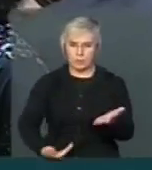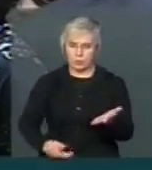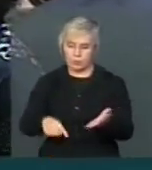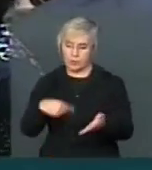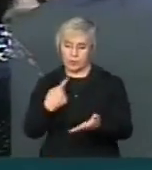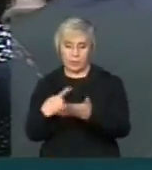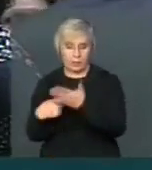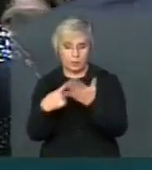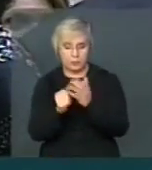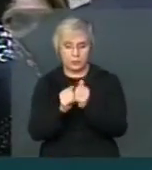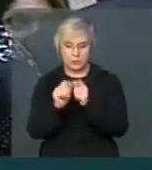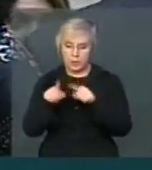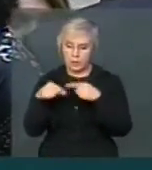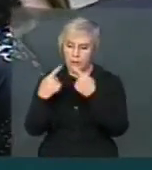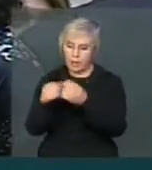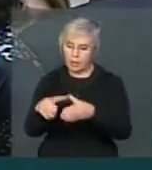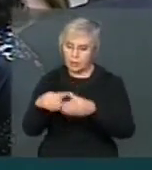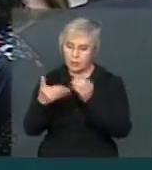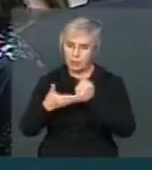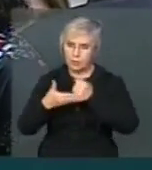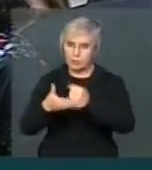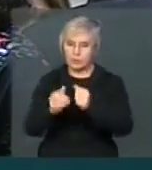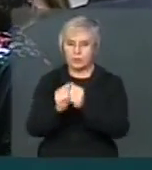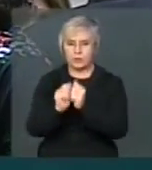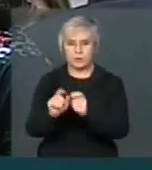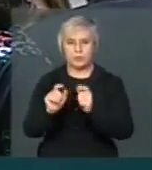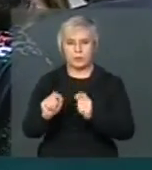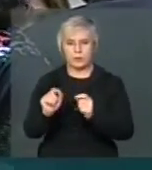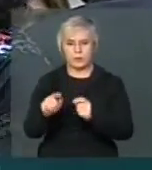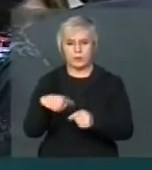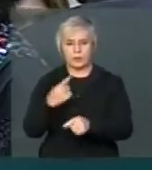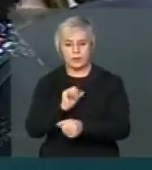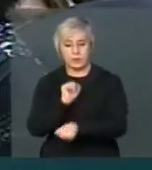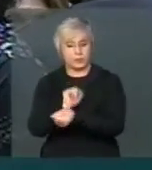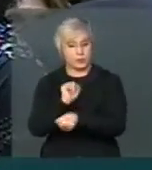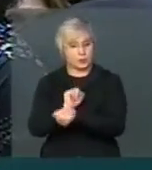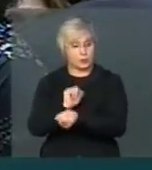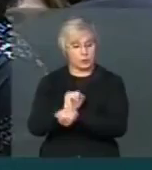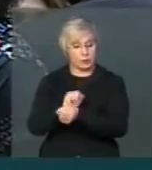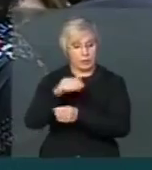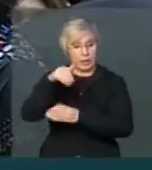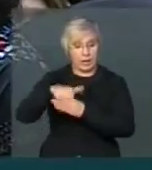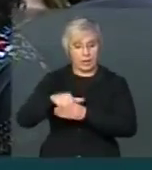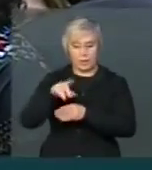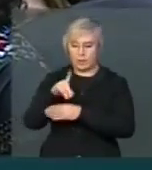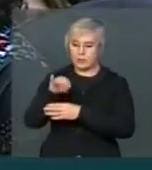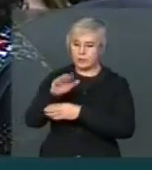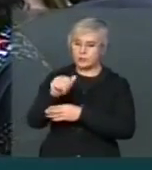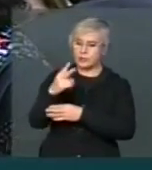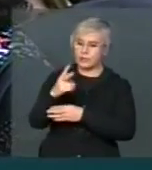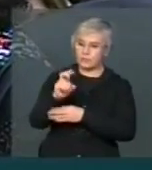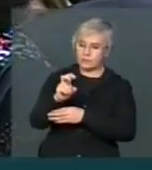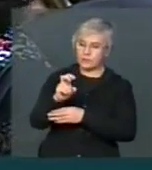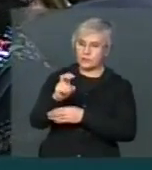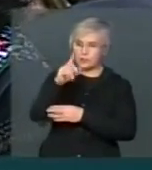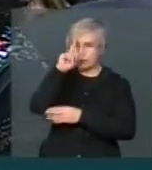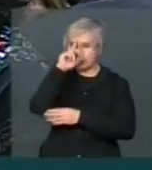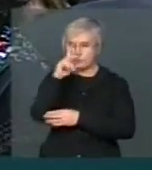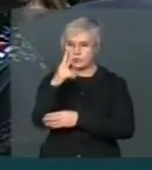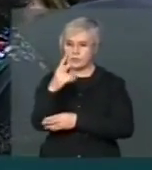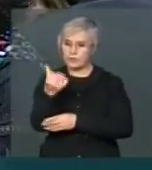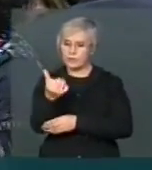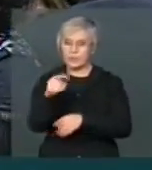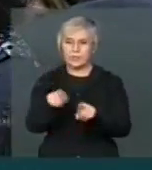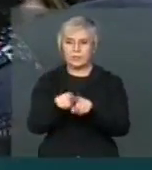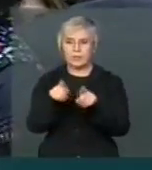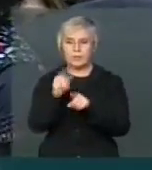acordamos na reunião da base, dos líderes, é que a gente adiaria a votação para o 25 e 26, inclusive para